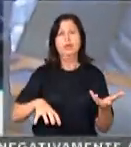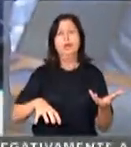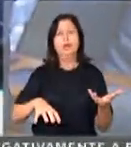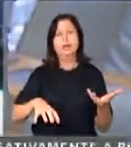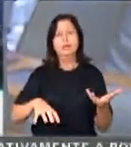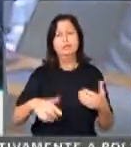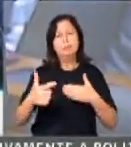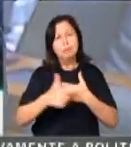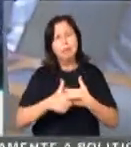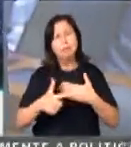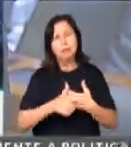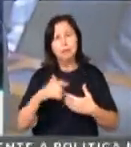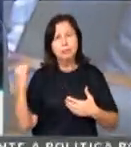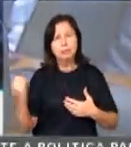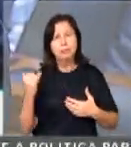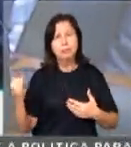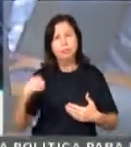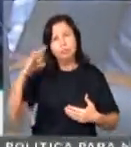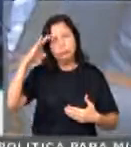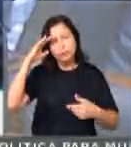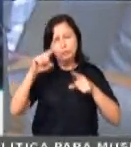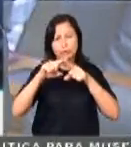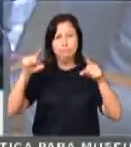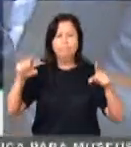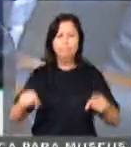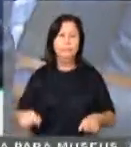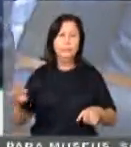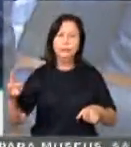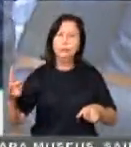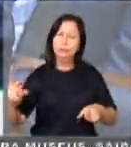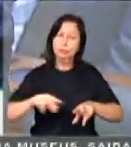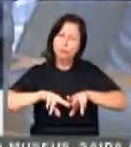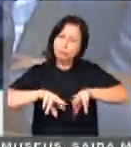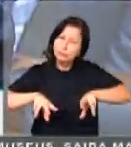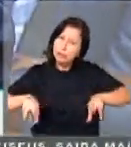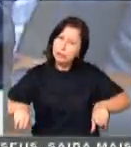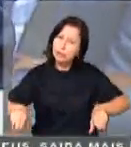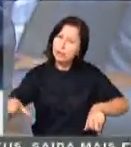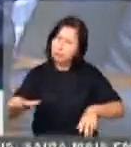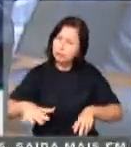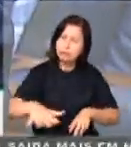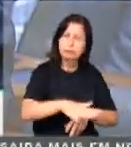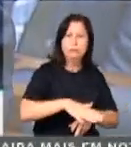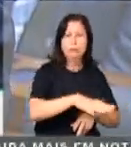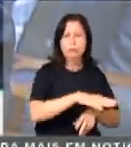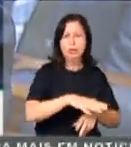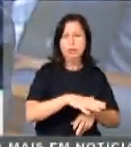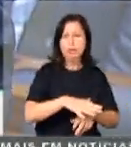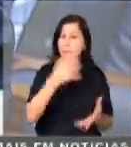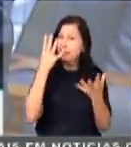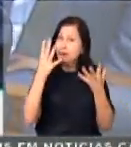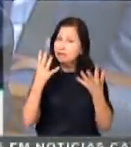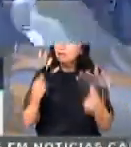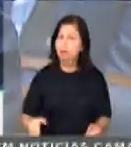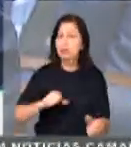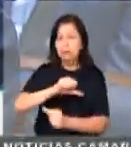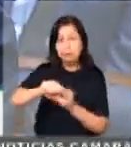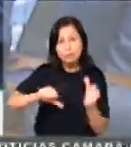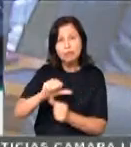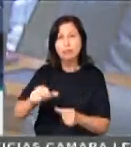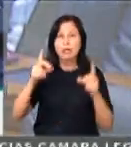o papel e a importância desses servidores, desses militares e que não vamos admitir que se alteram os direitos